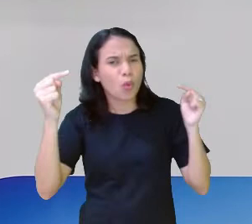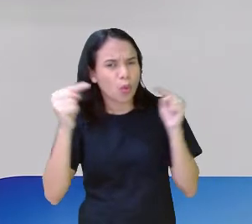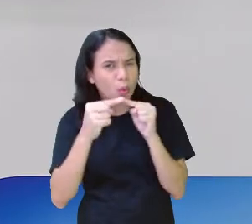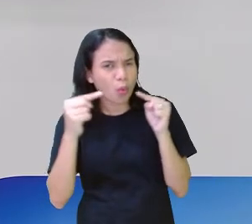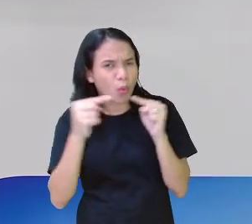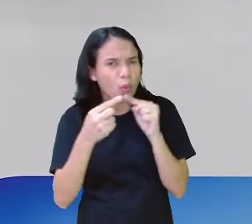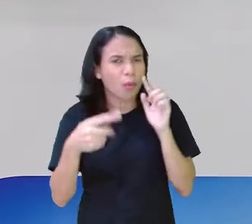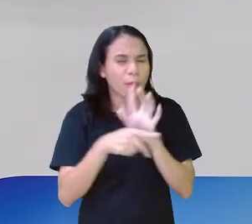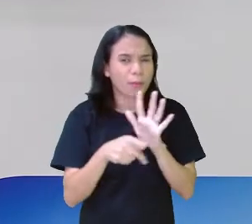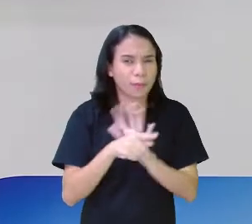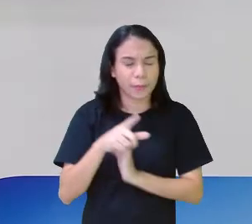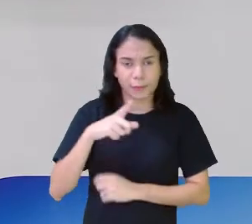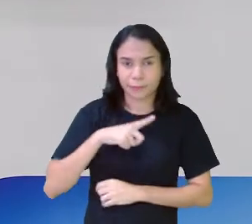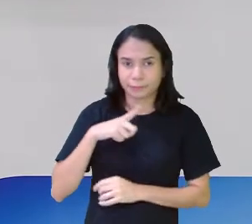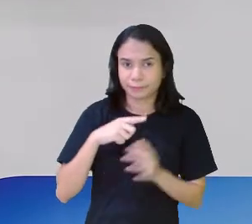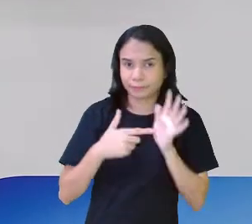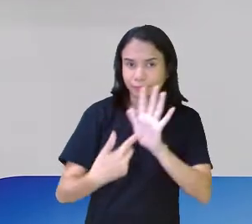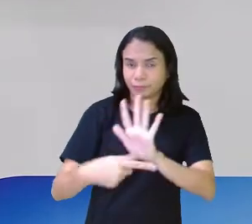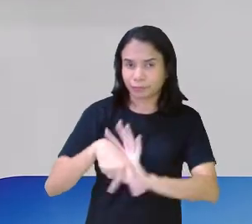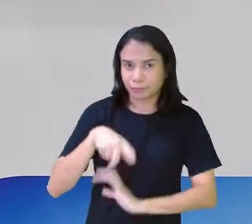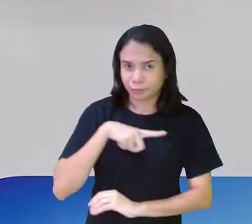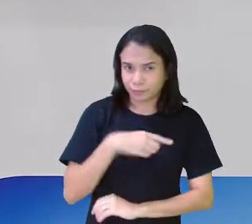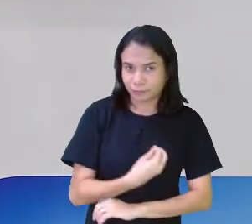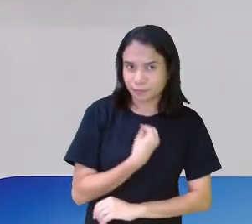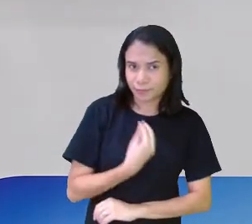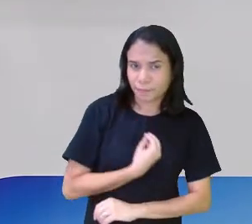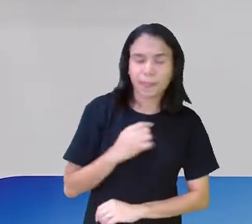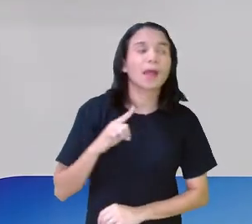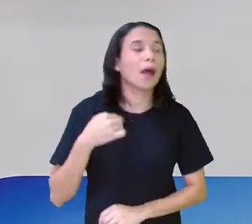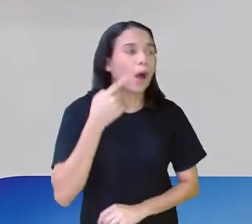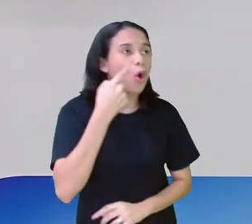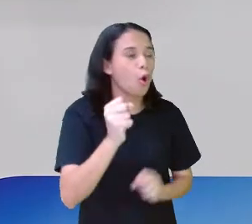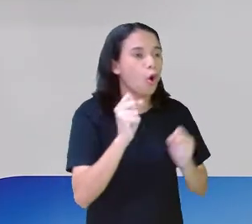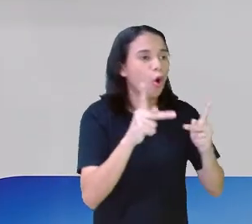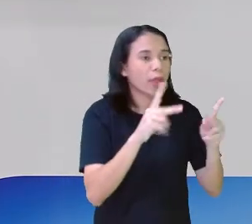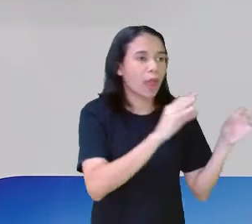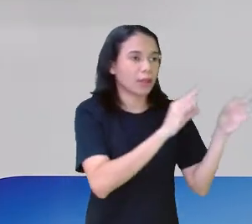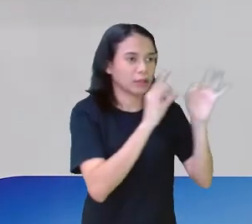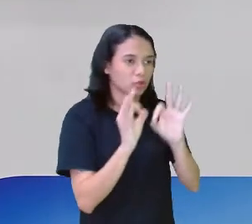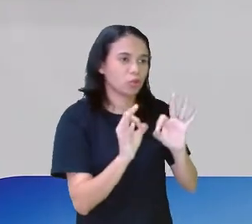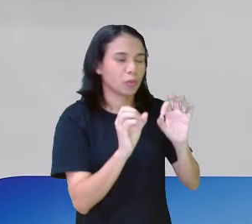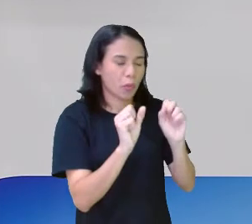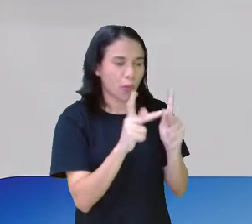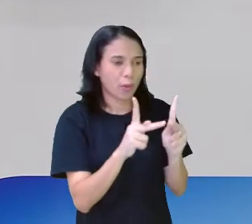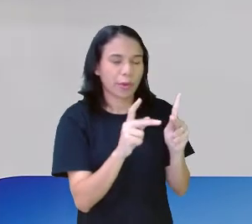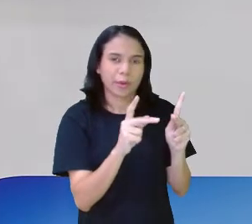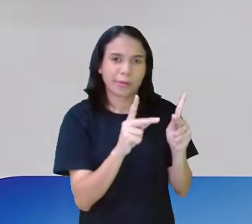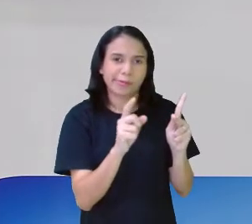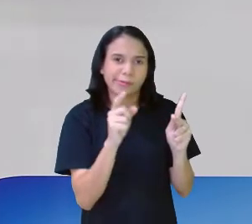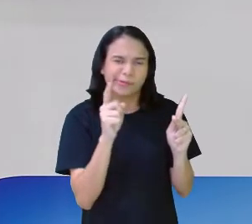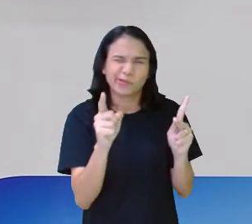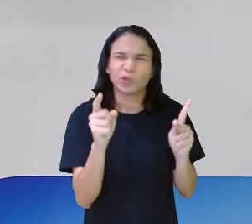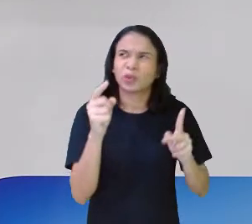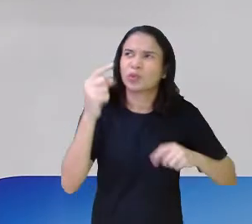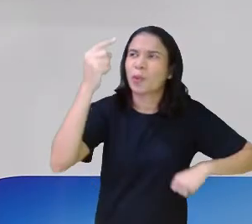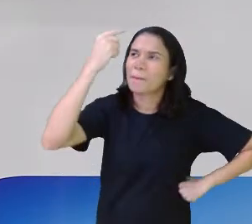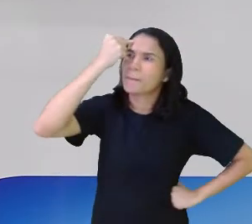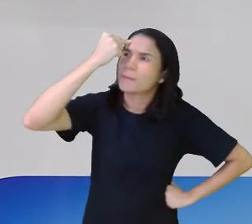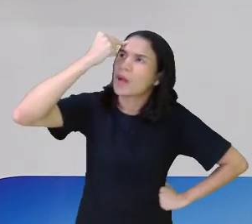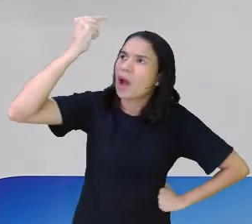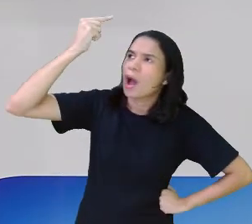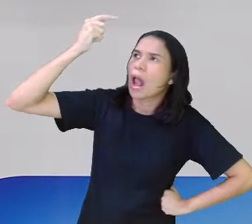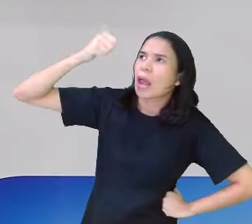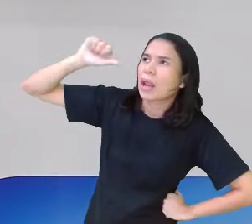com a resenha crítica apresentada? Então, após assistir aquele vlog, você parou, pensou,